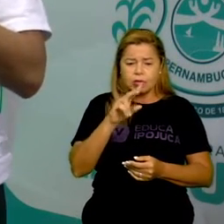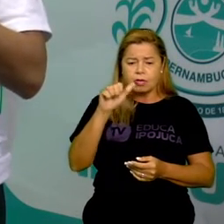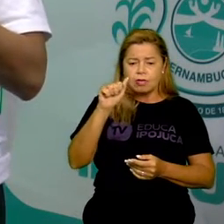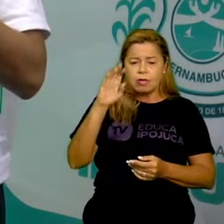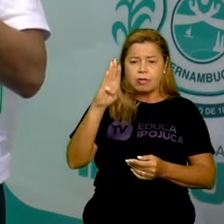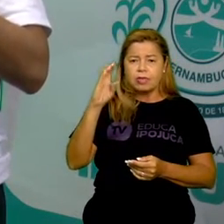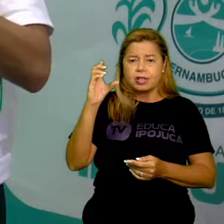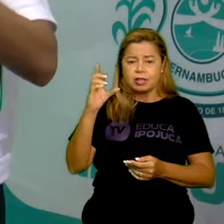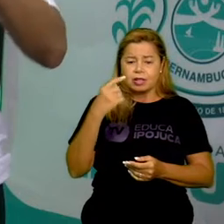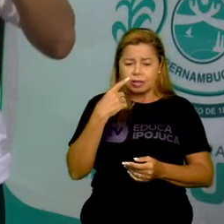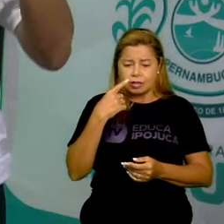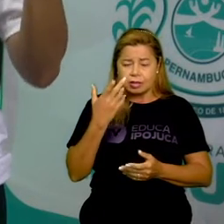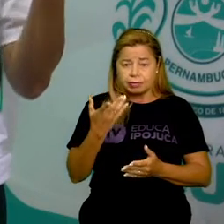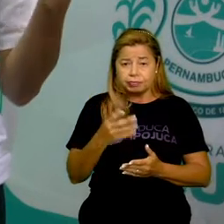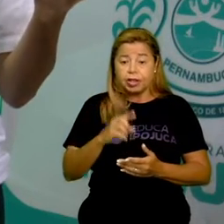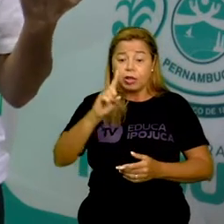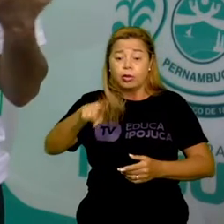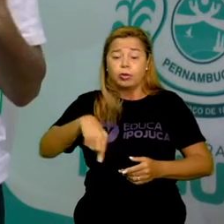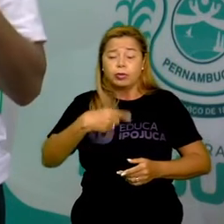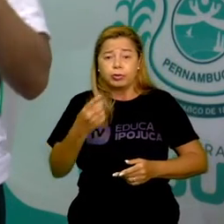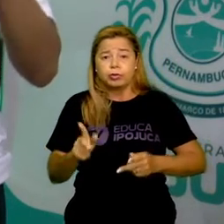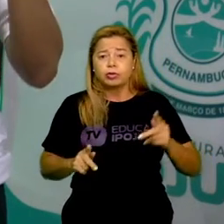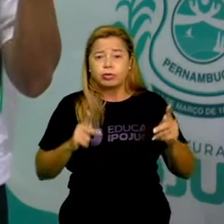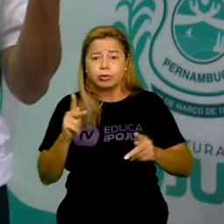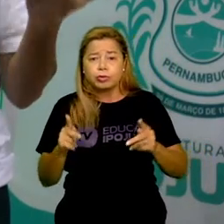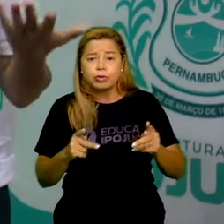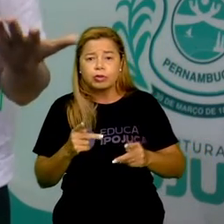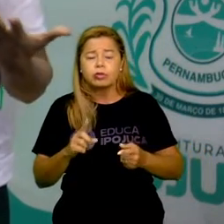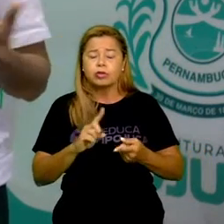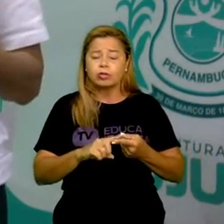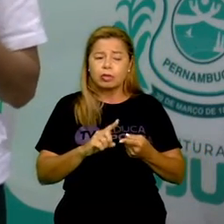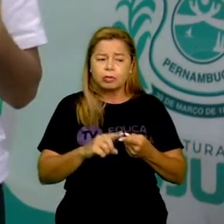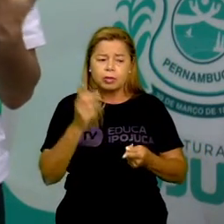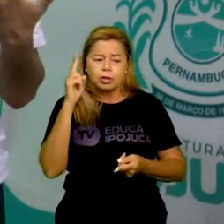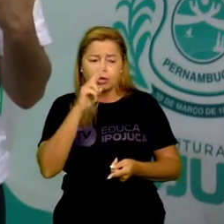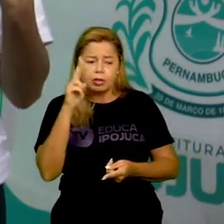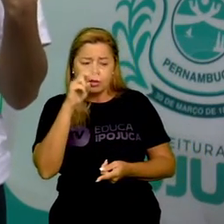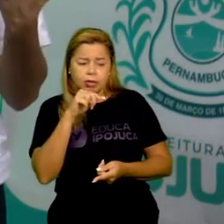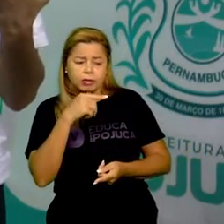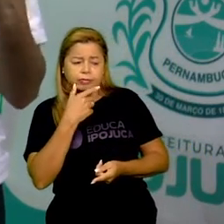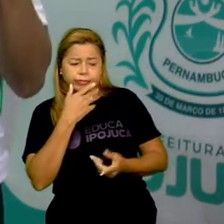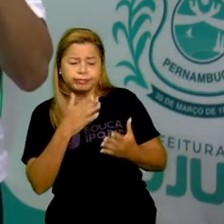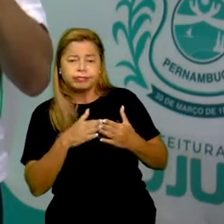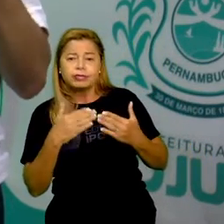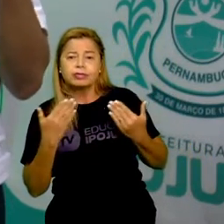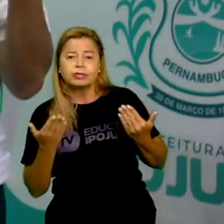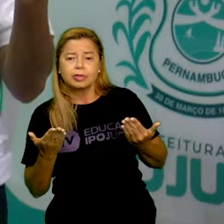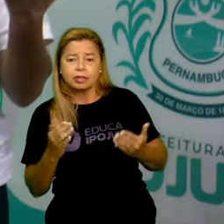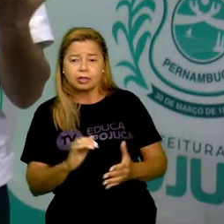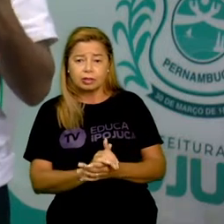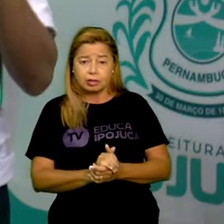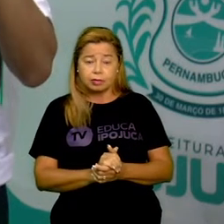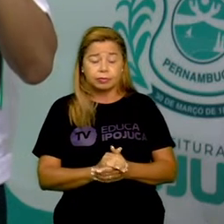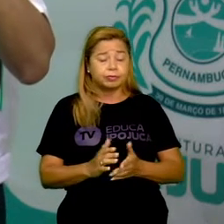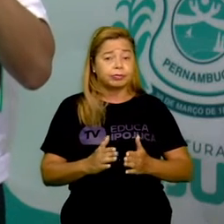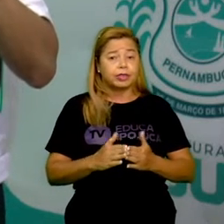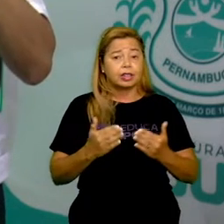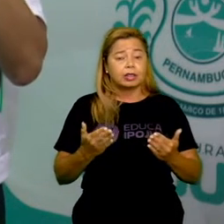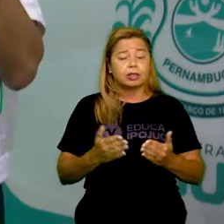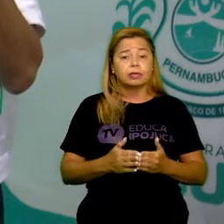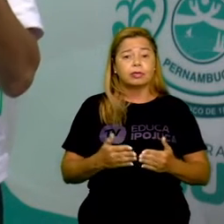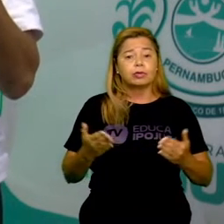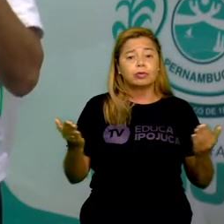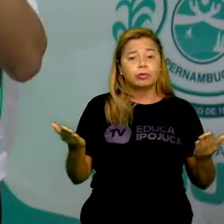A mesma coisa, gente. quem estudou, quem produziu, quem conseguiu trazer para os dias atuais uma